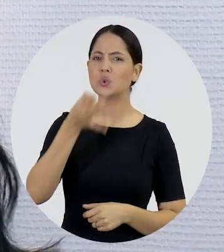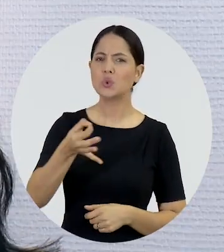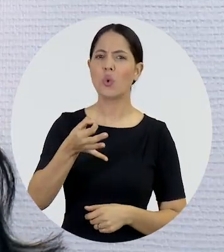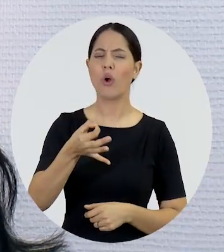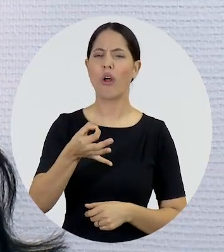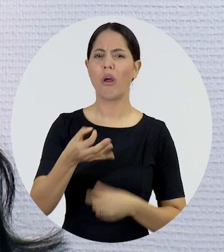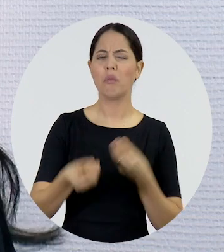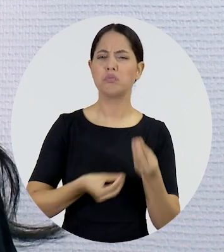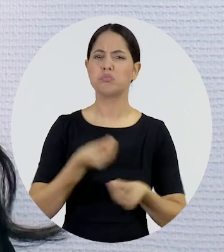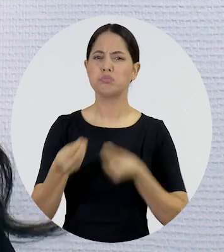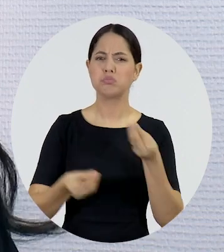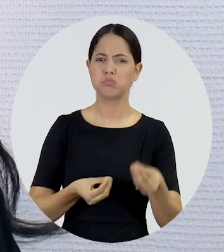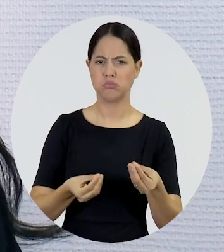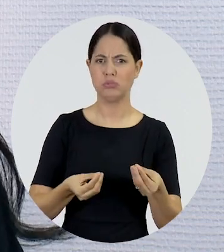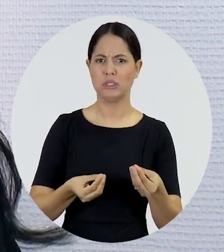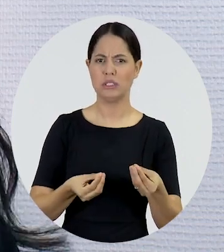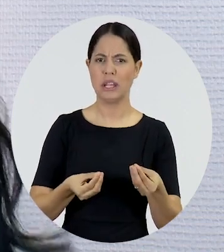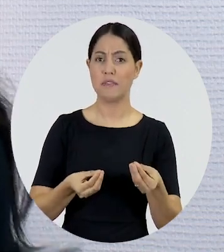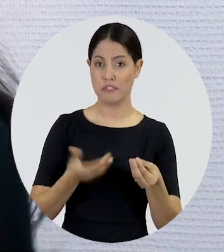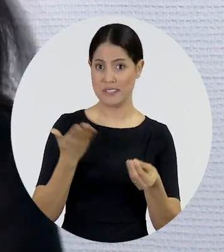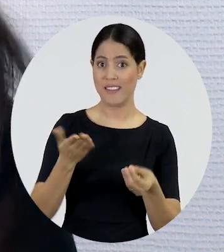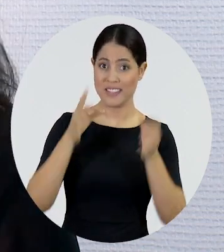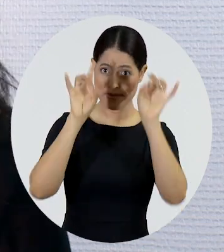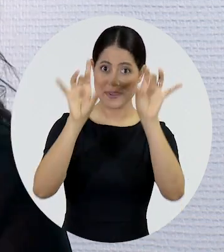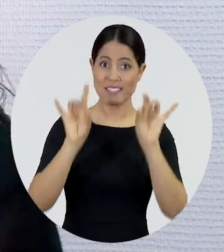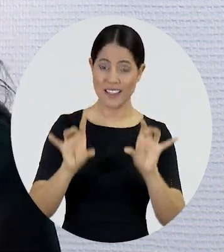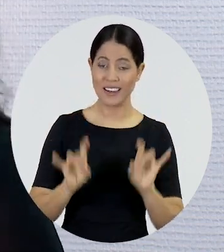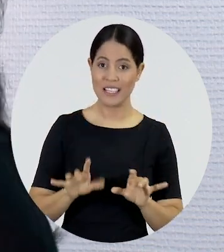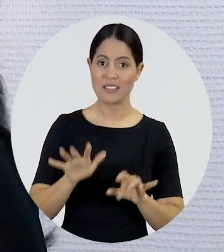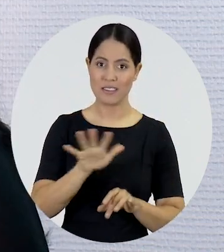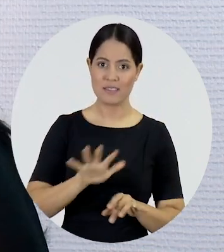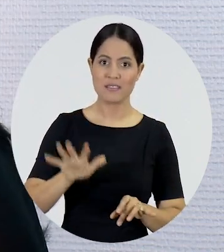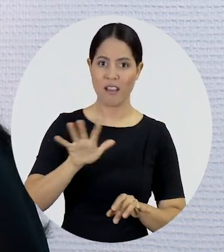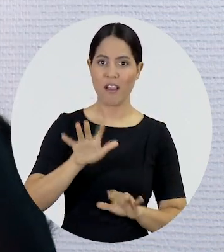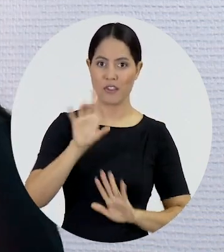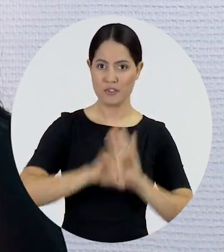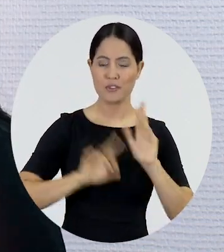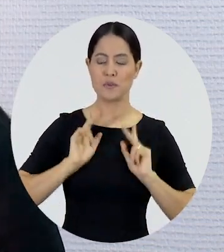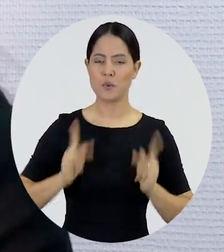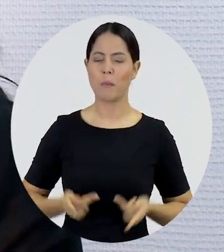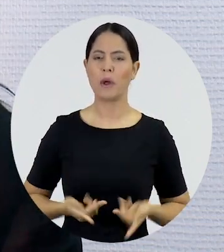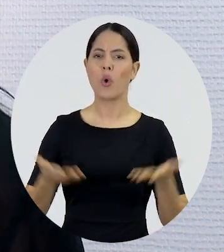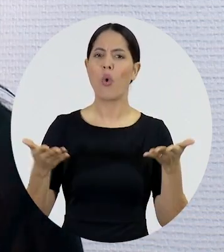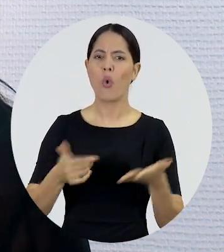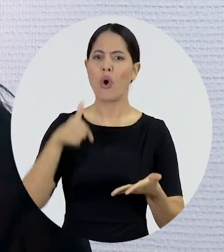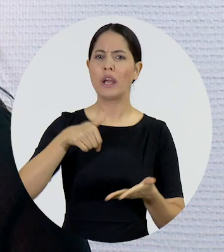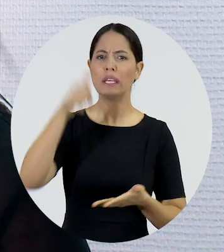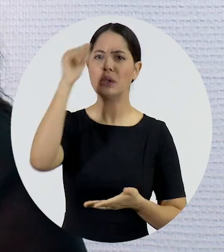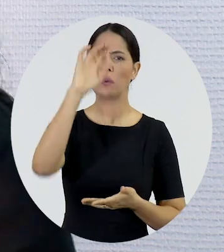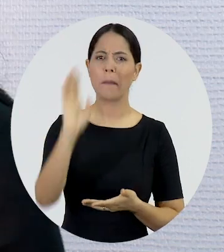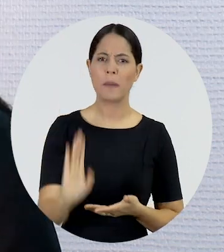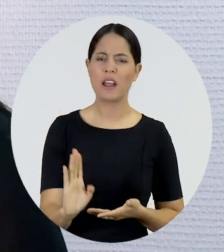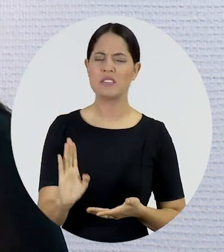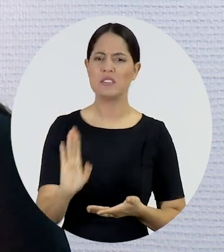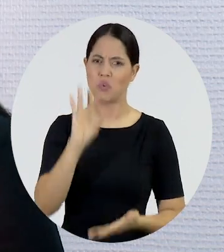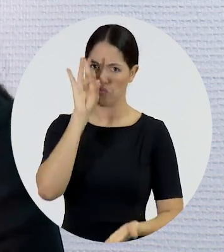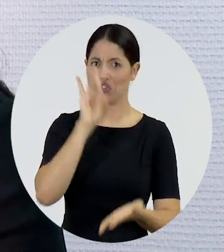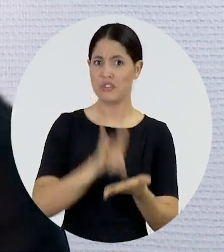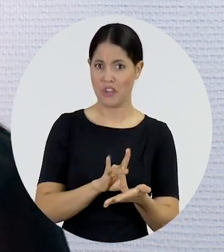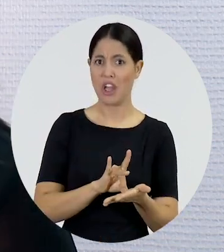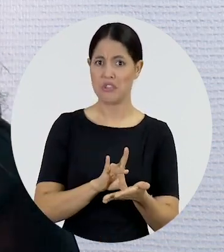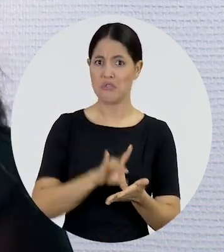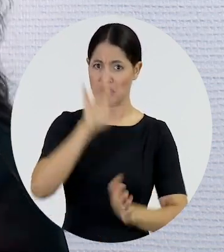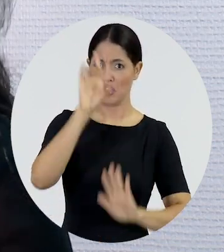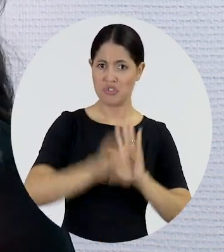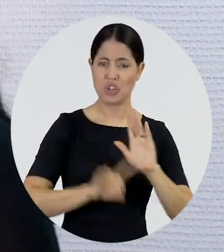presidente da Comissão Nacional de Direitos Humanos, também um especialista nesta área. Hoje, aqui no país, existem,